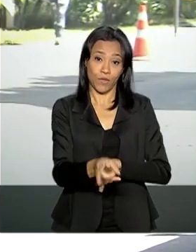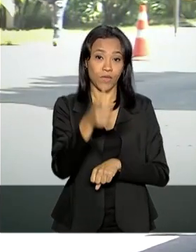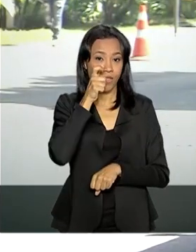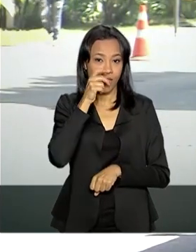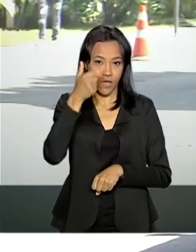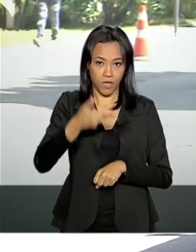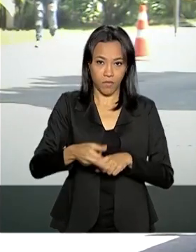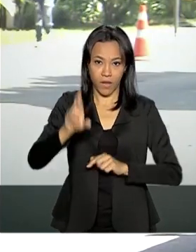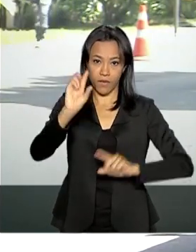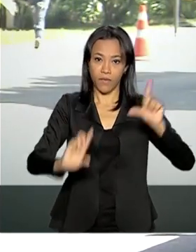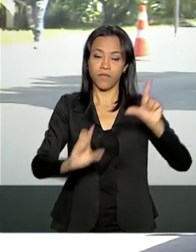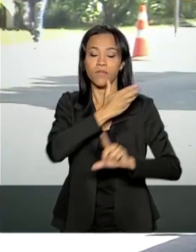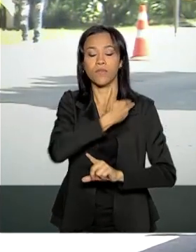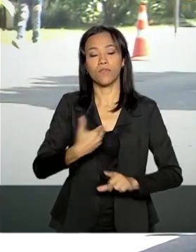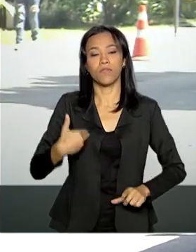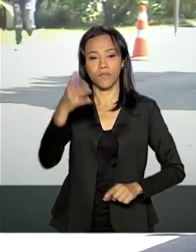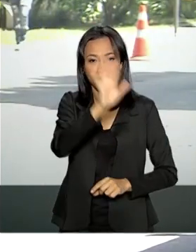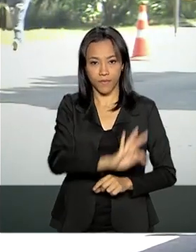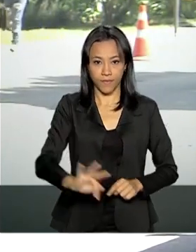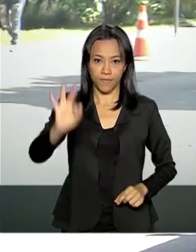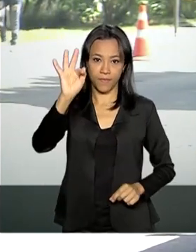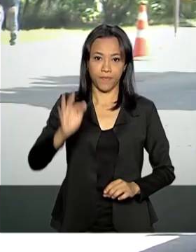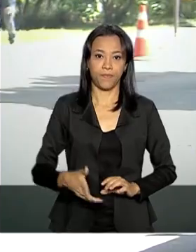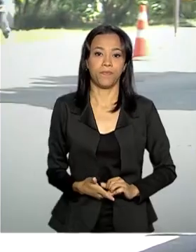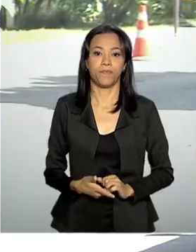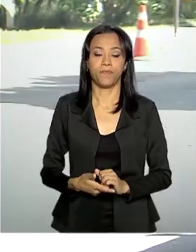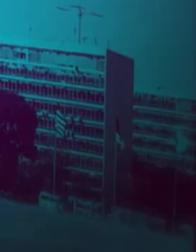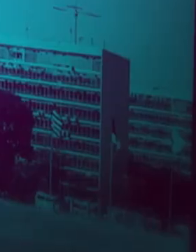gente na NBR, a TV do Governo Federal.